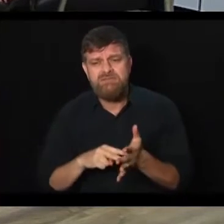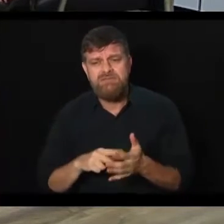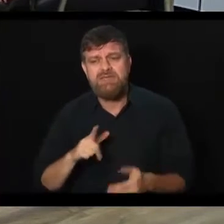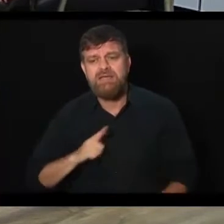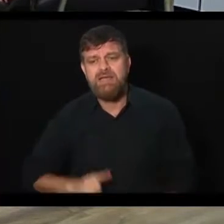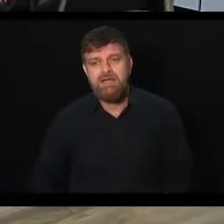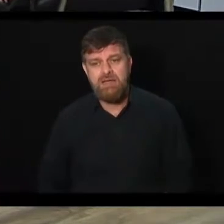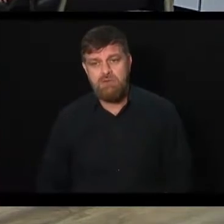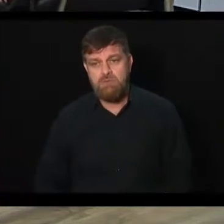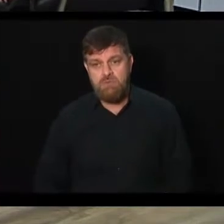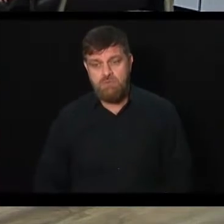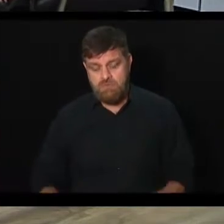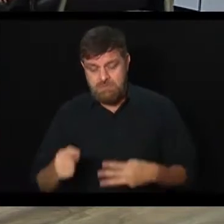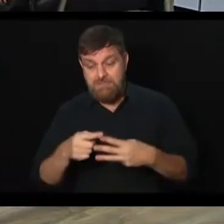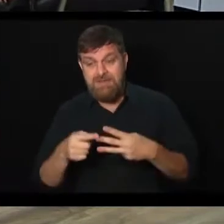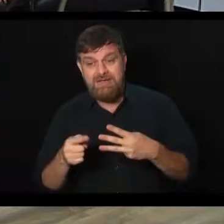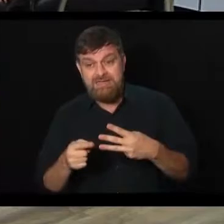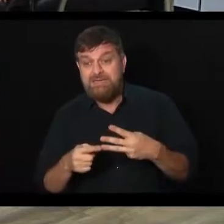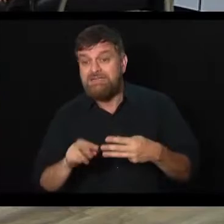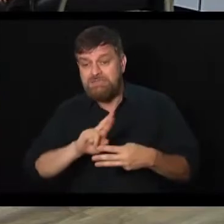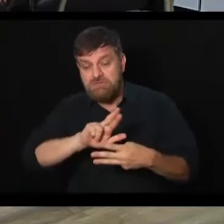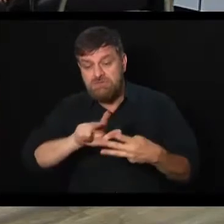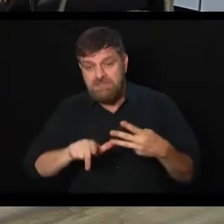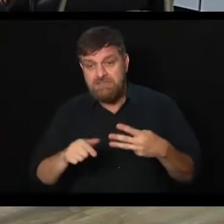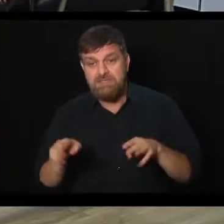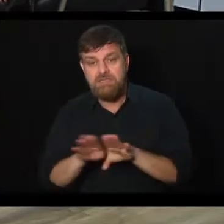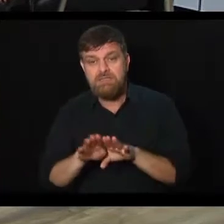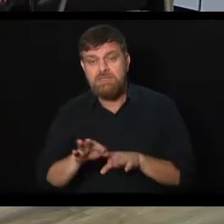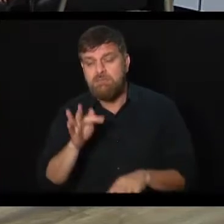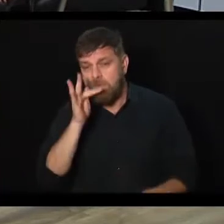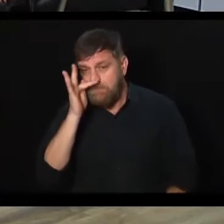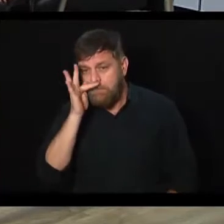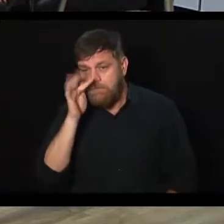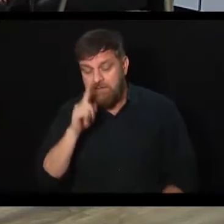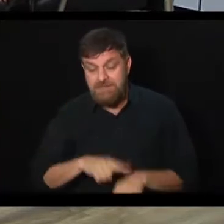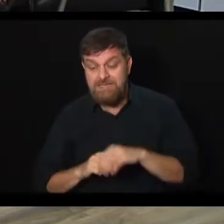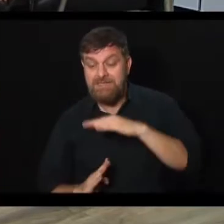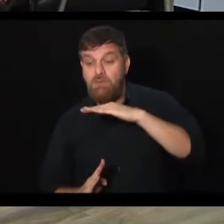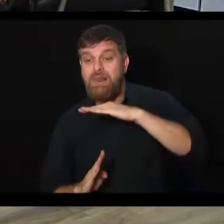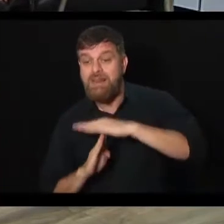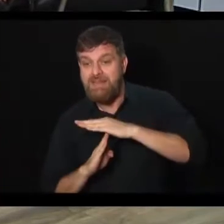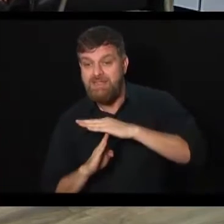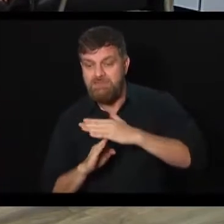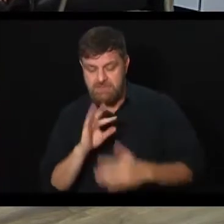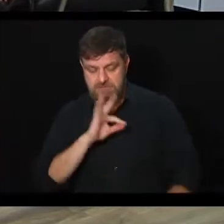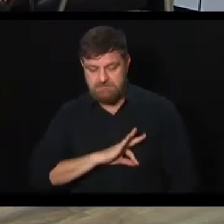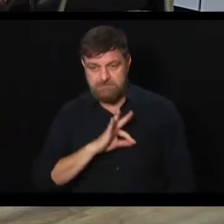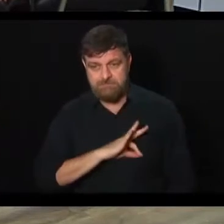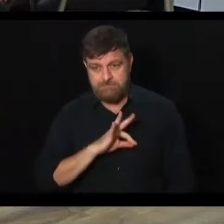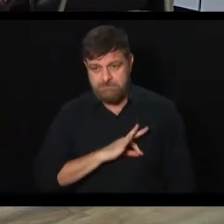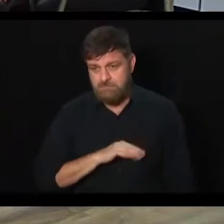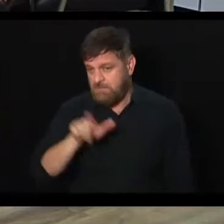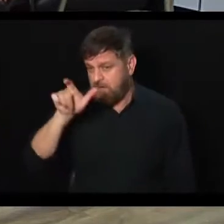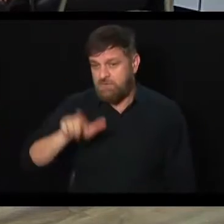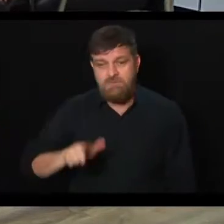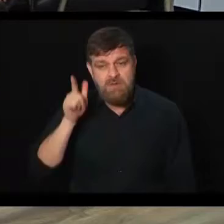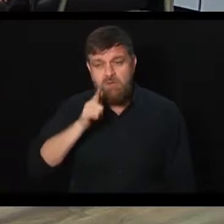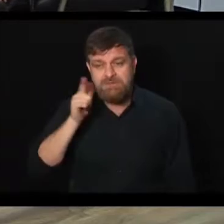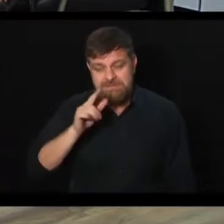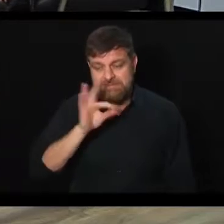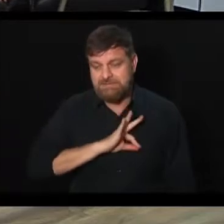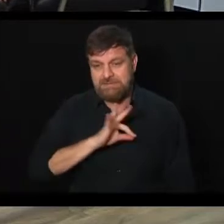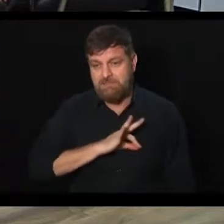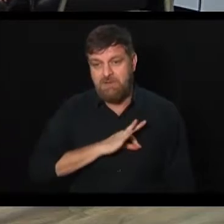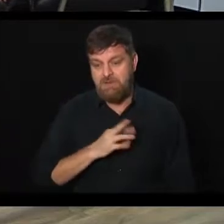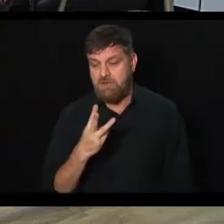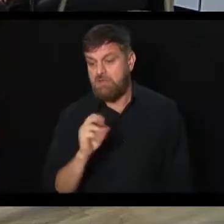regimes e a questão também que o vereador mencionou do teto, que a pessoa não vai se aposentar, ela não vai receber